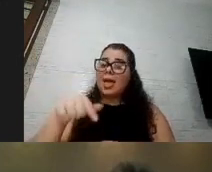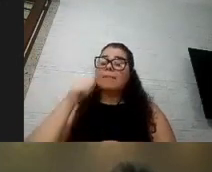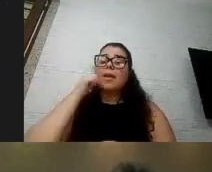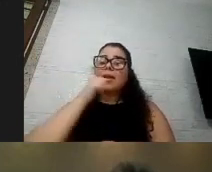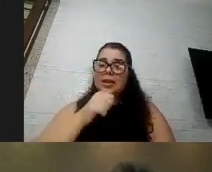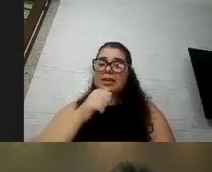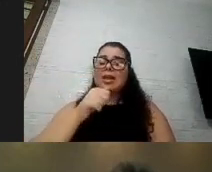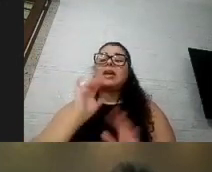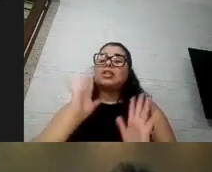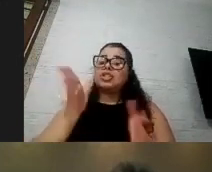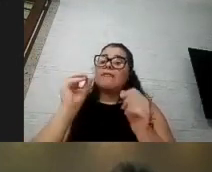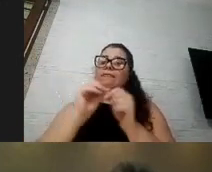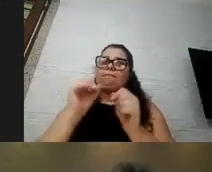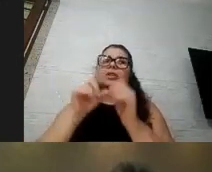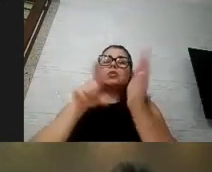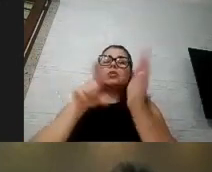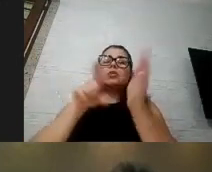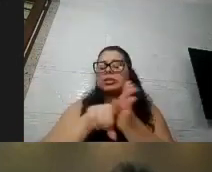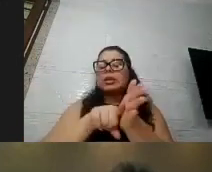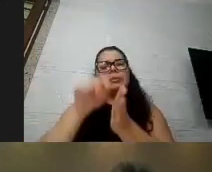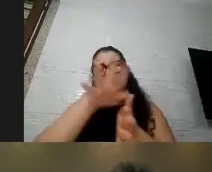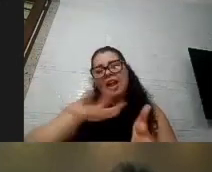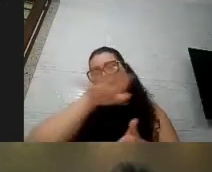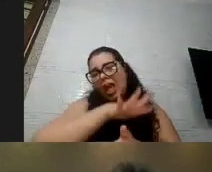exames assim gerais né